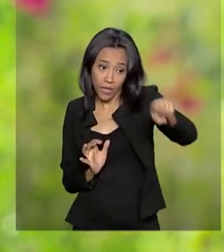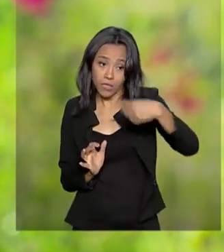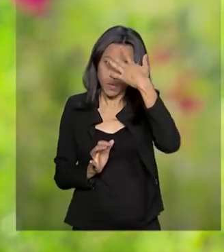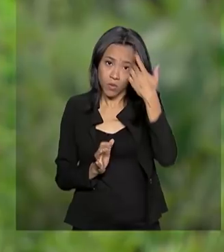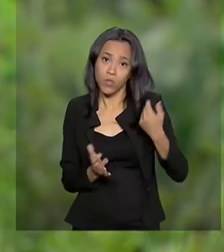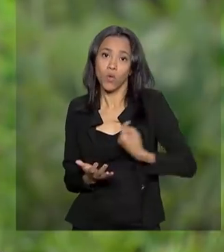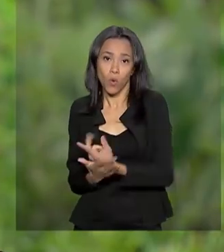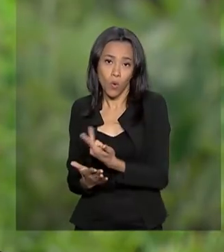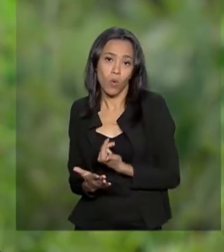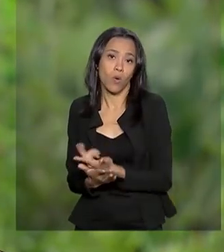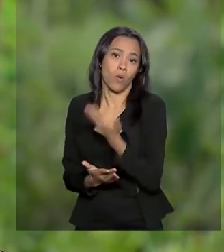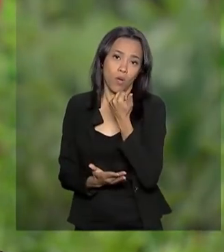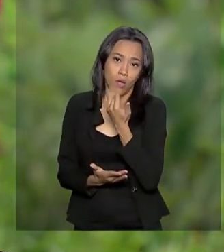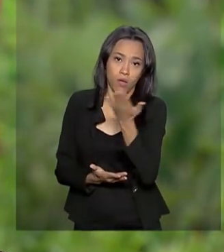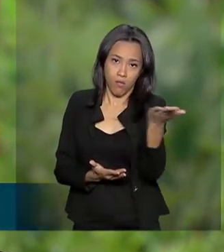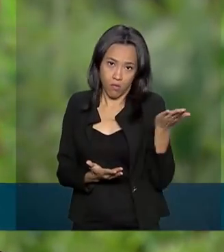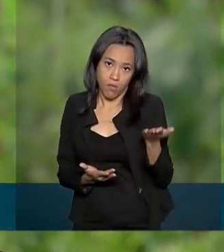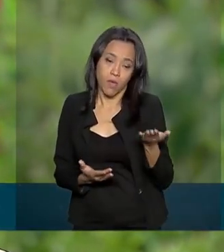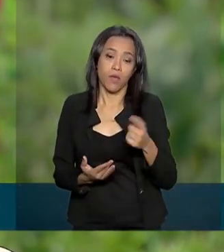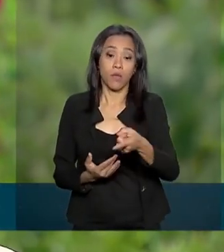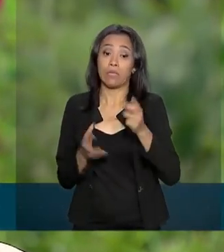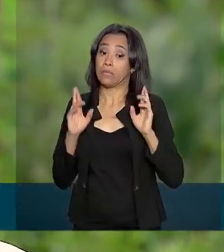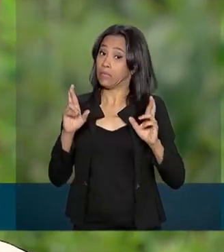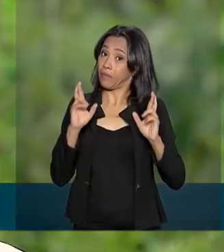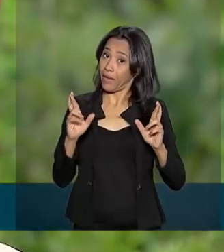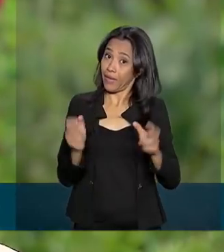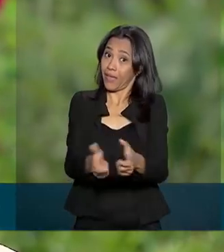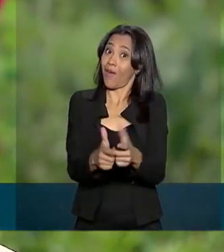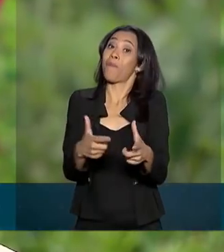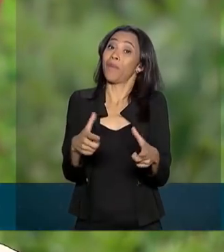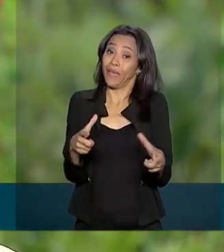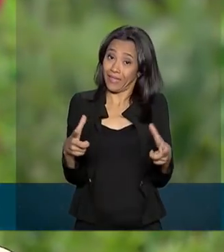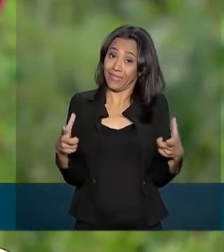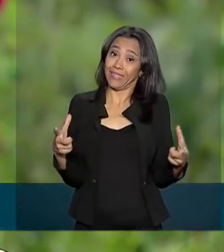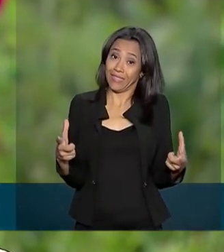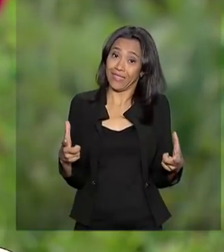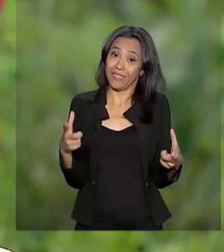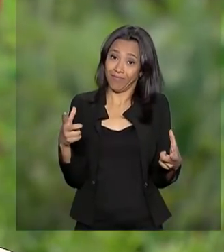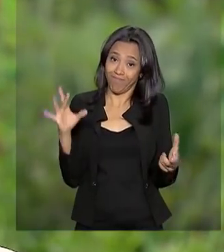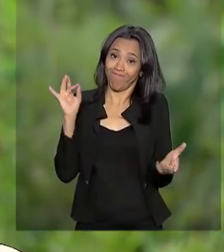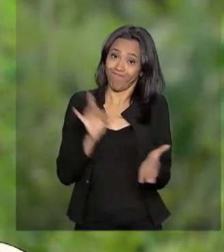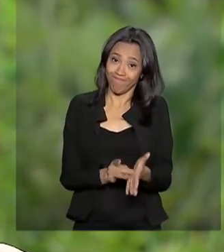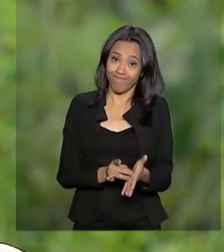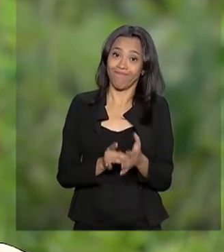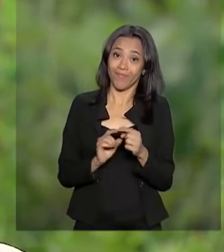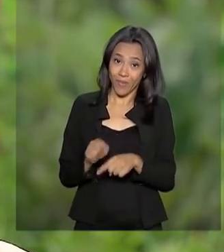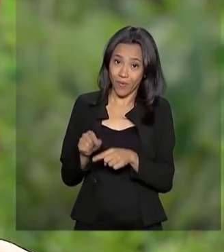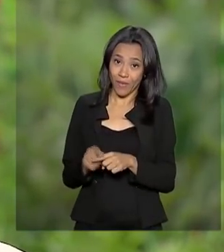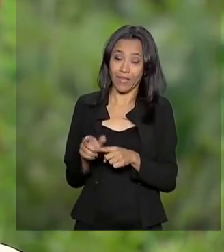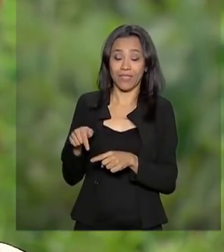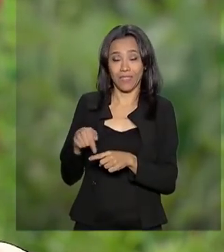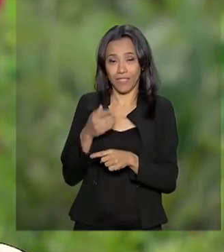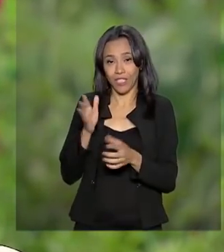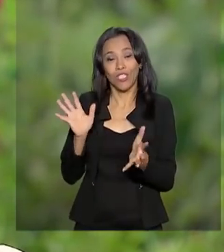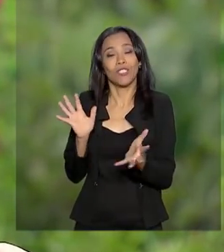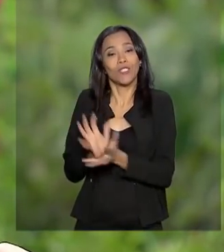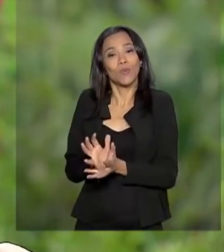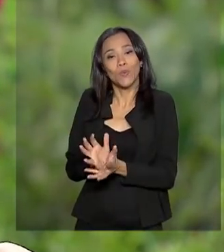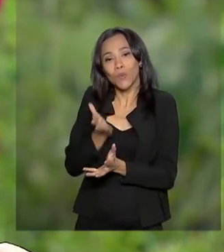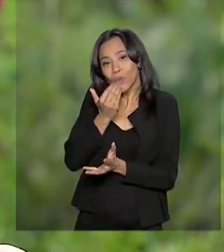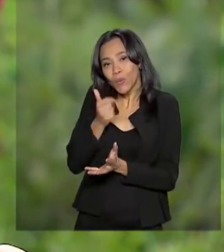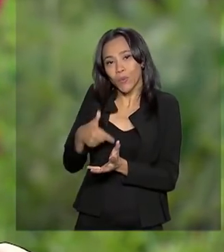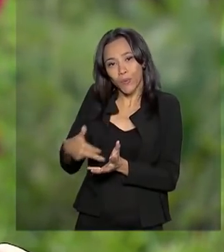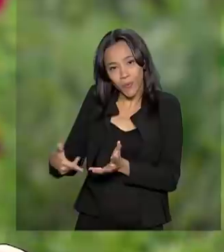onde mora. O que a gente espera aí é que o mercado se torne bem grande mesmo, com punks para toda